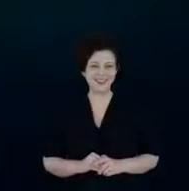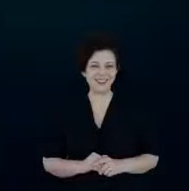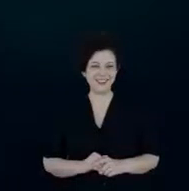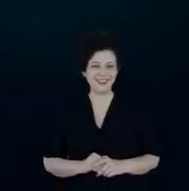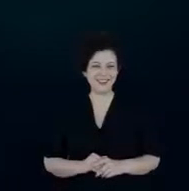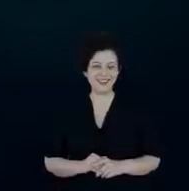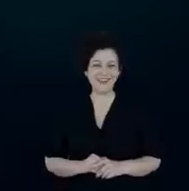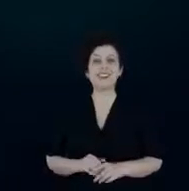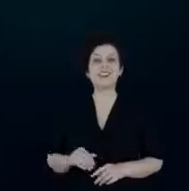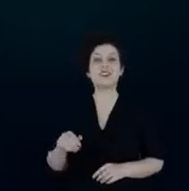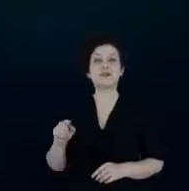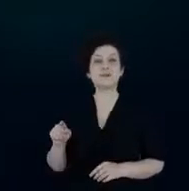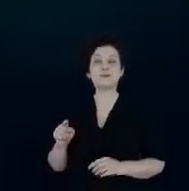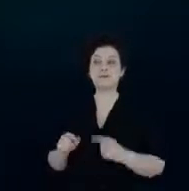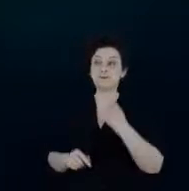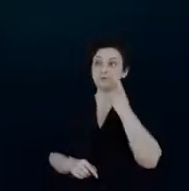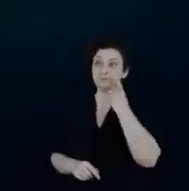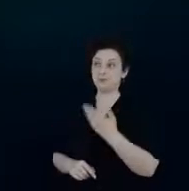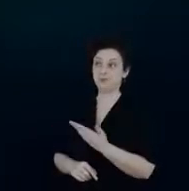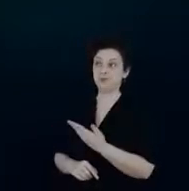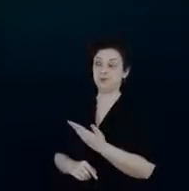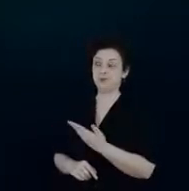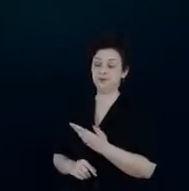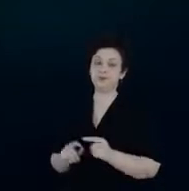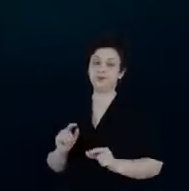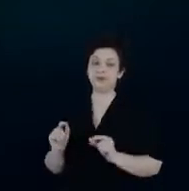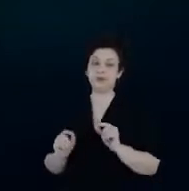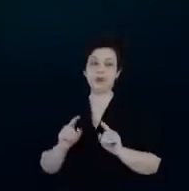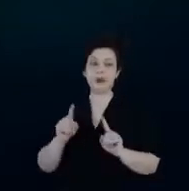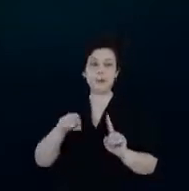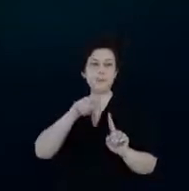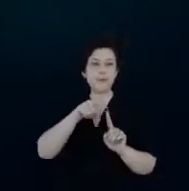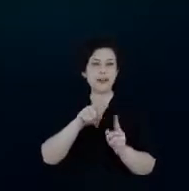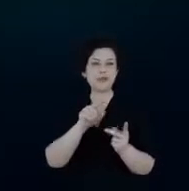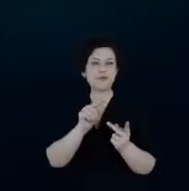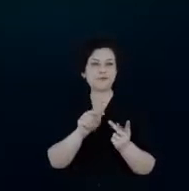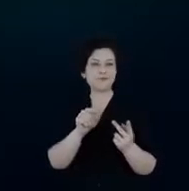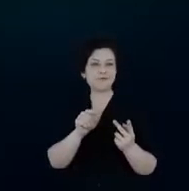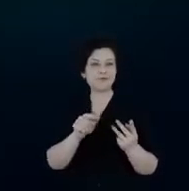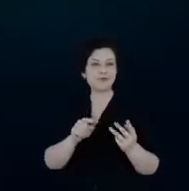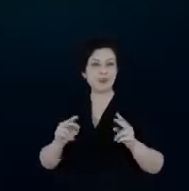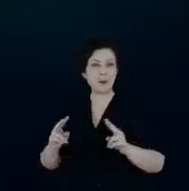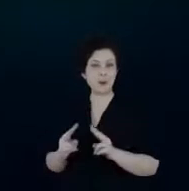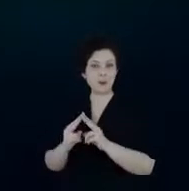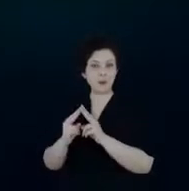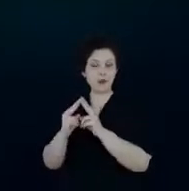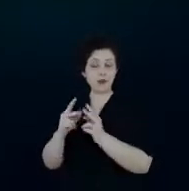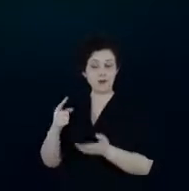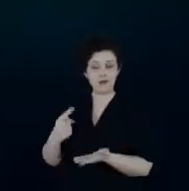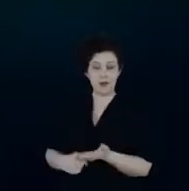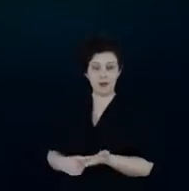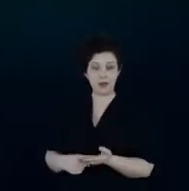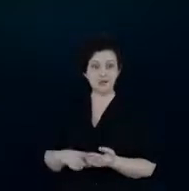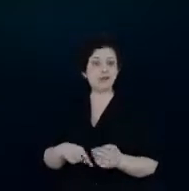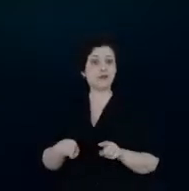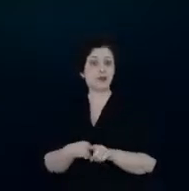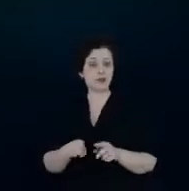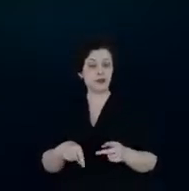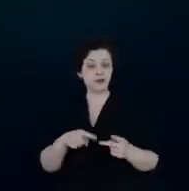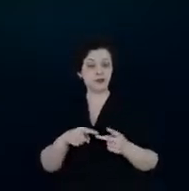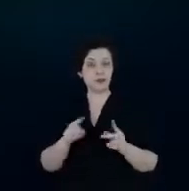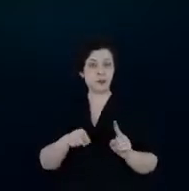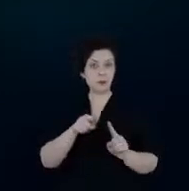aqui a gente fala um pouco sobre as metas brasileiras do acordo de Paris isso traz metas